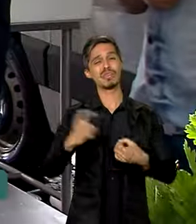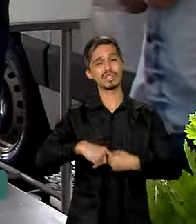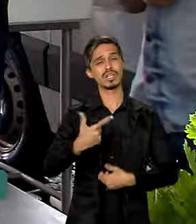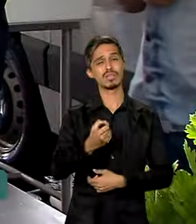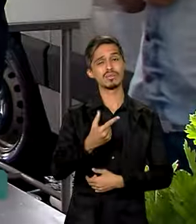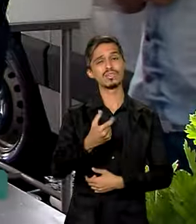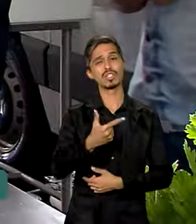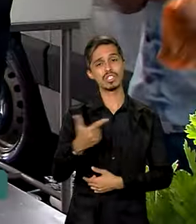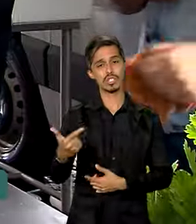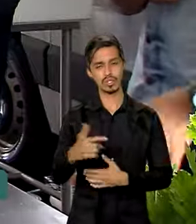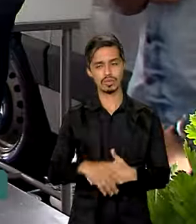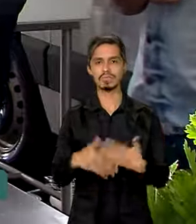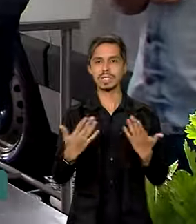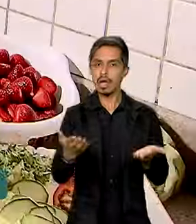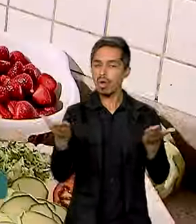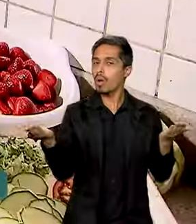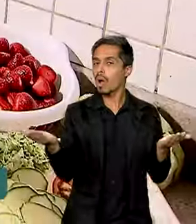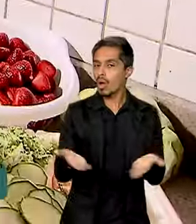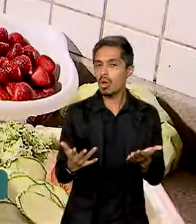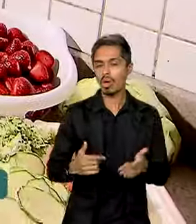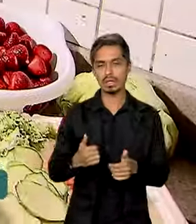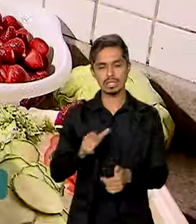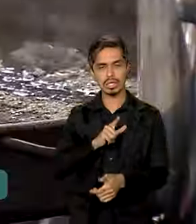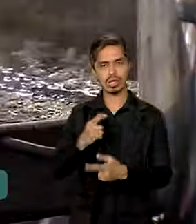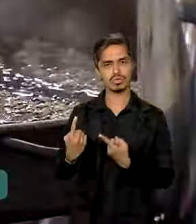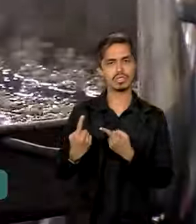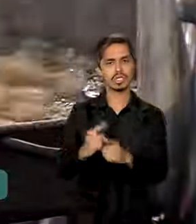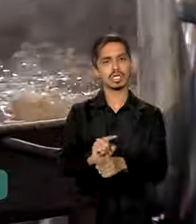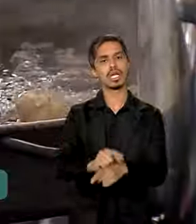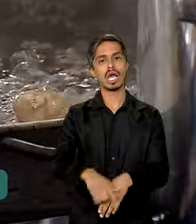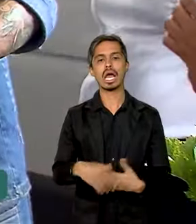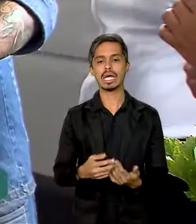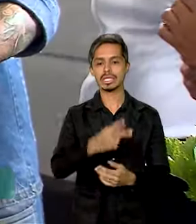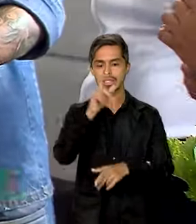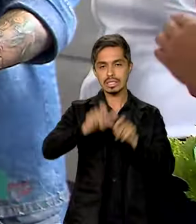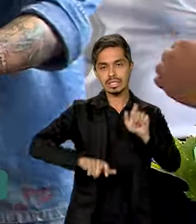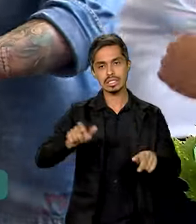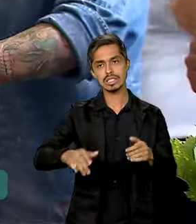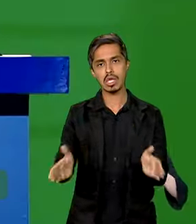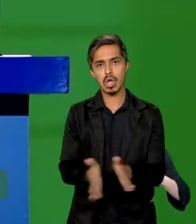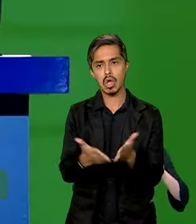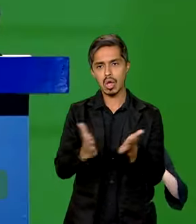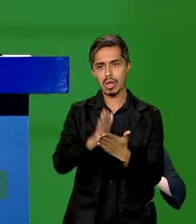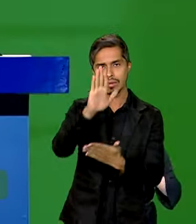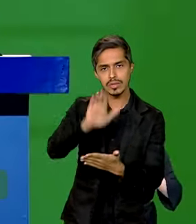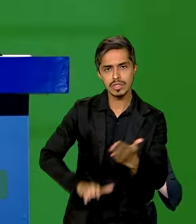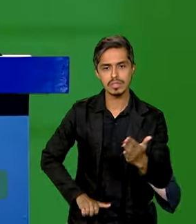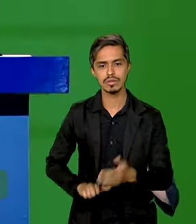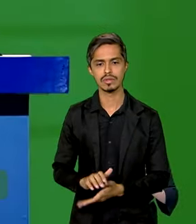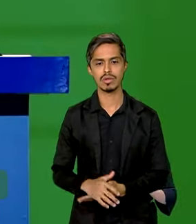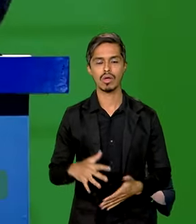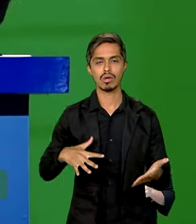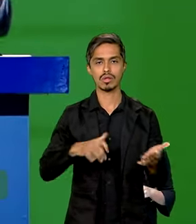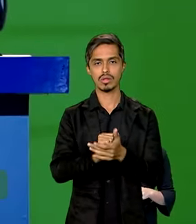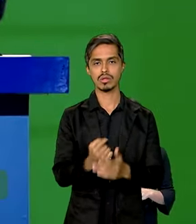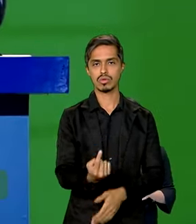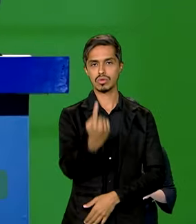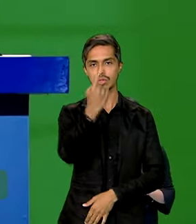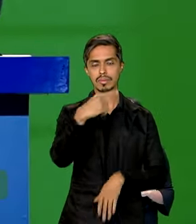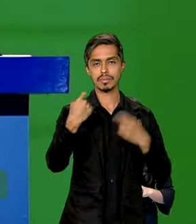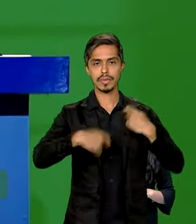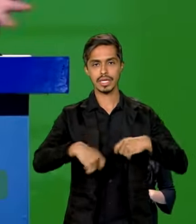vem agora acompanhado do desafio de tirar as pessoas da pobreza. O cadastro único, a gente tem que